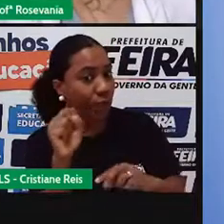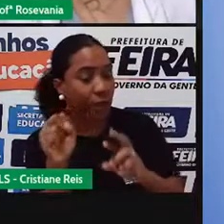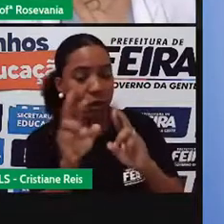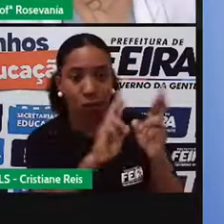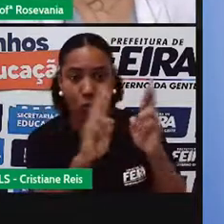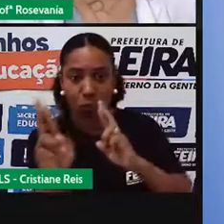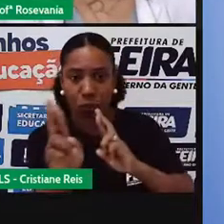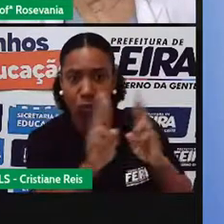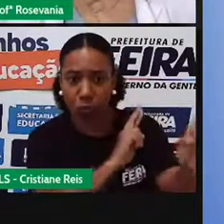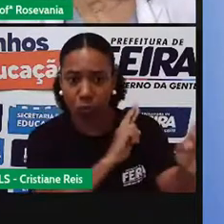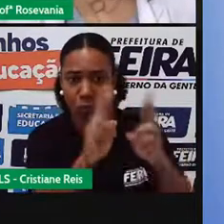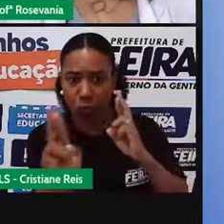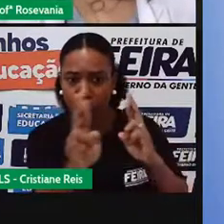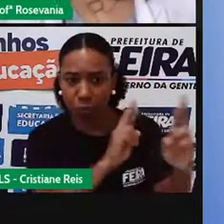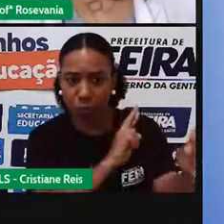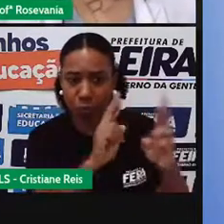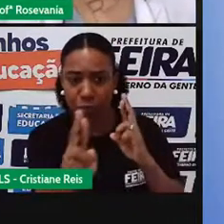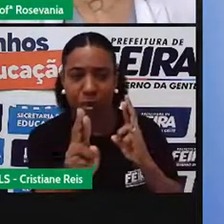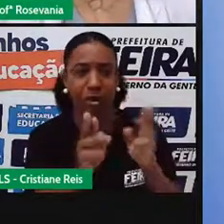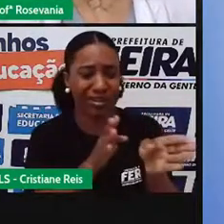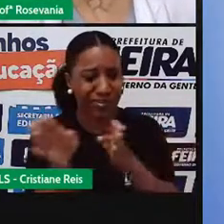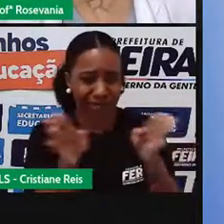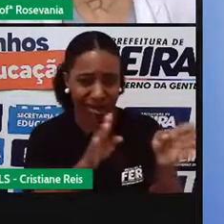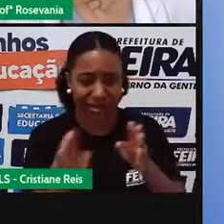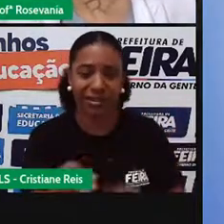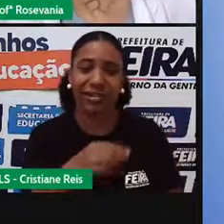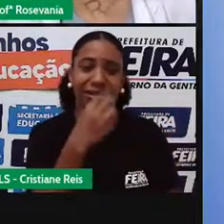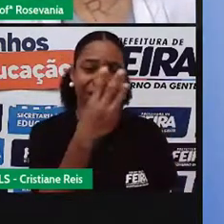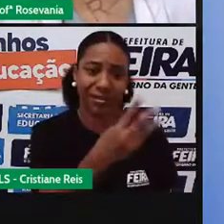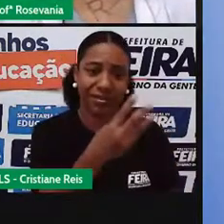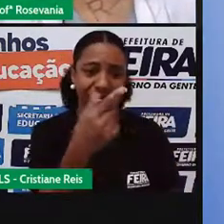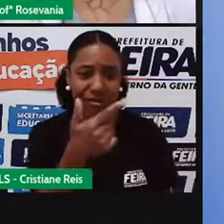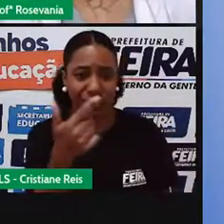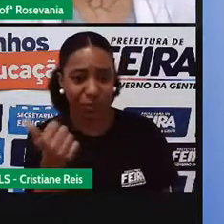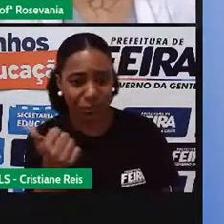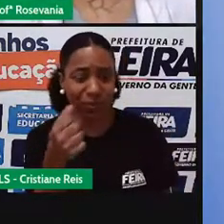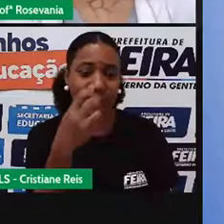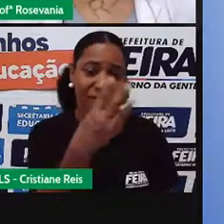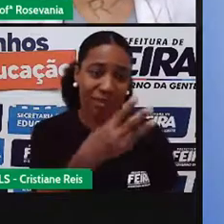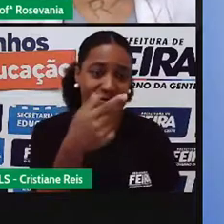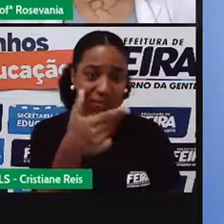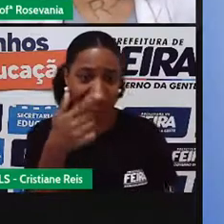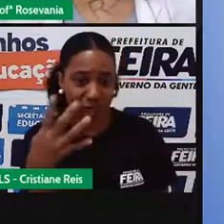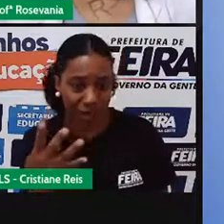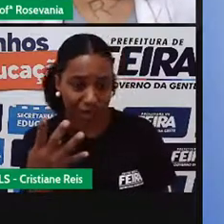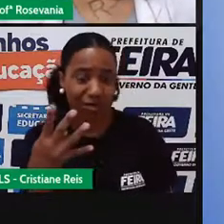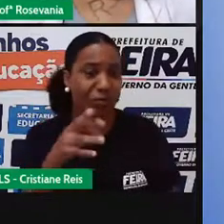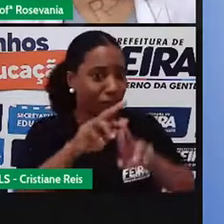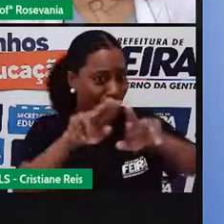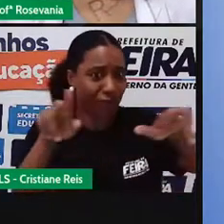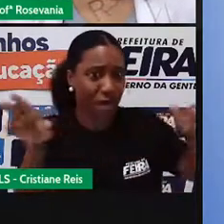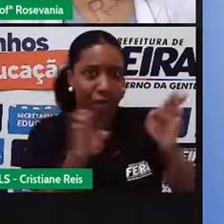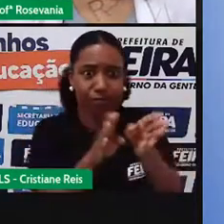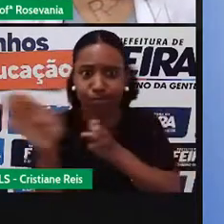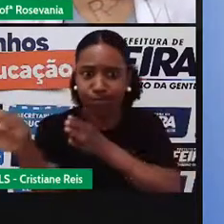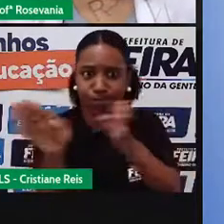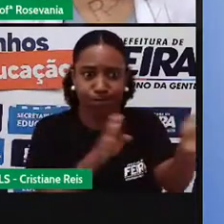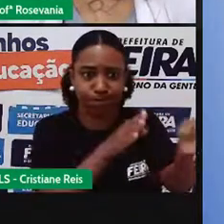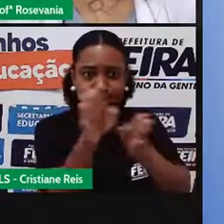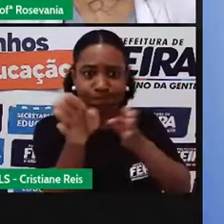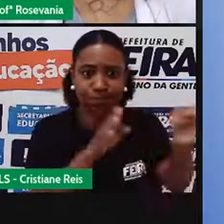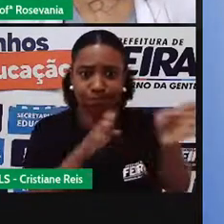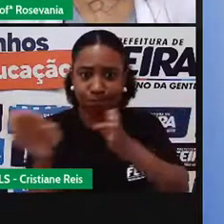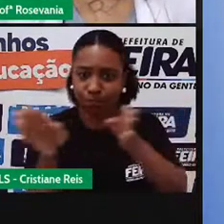vias aí, a 101, a 324, a 116, né, e vocês estão percebendo aí que a gente tem várias